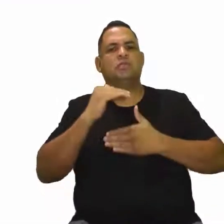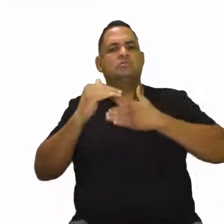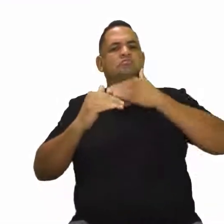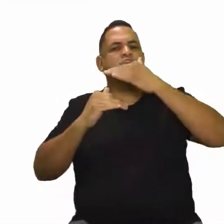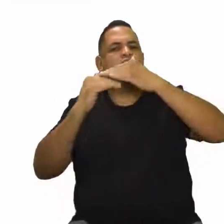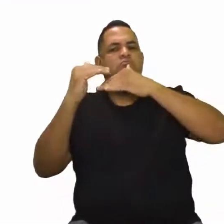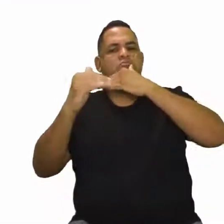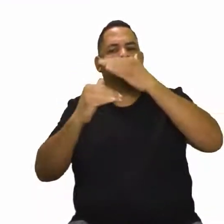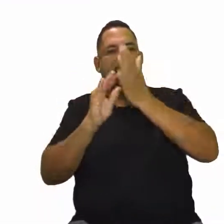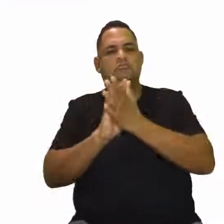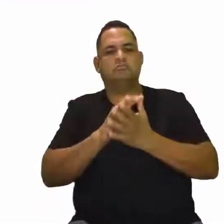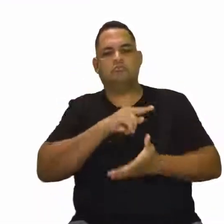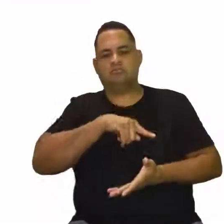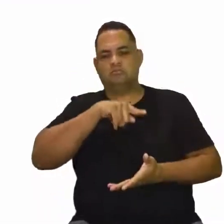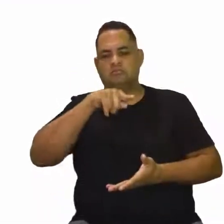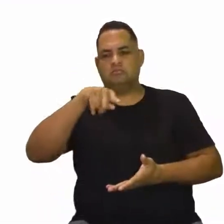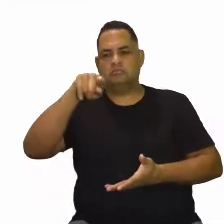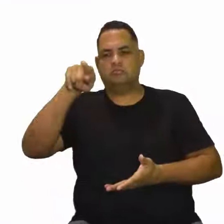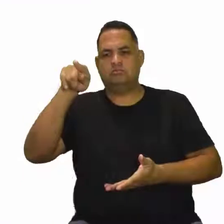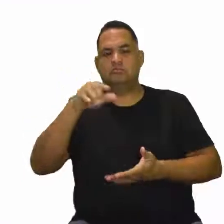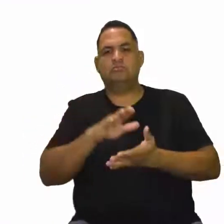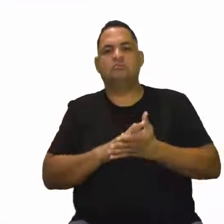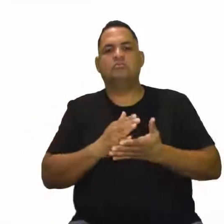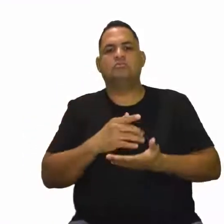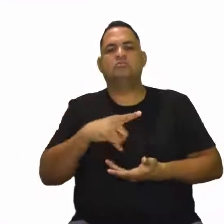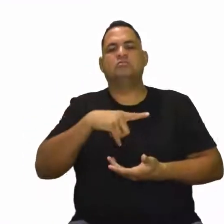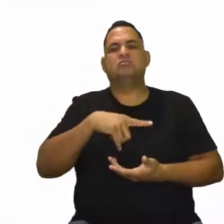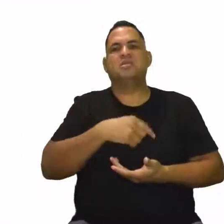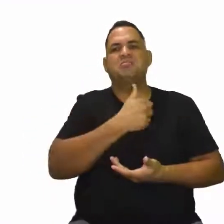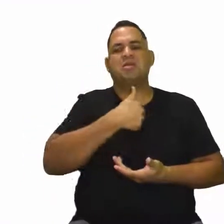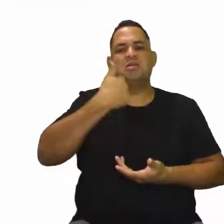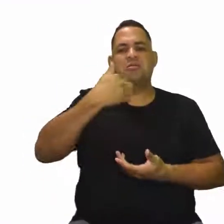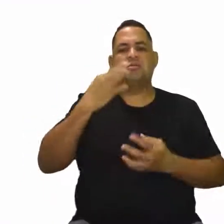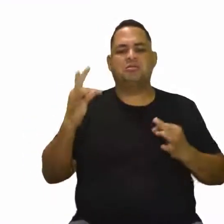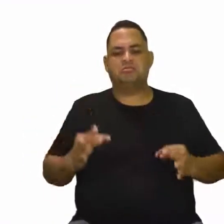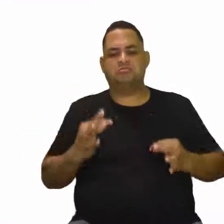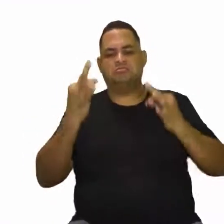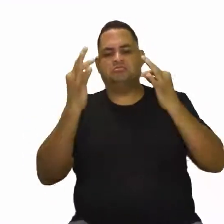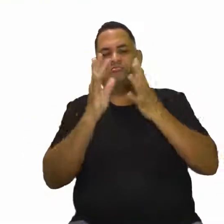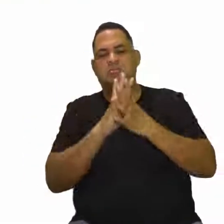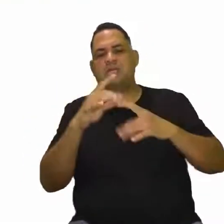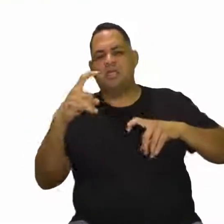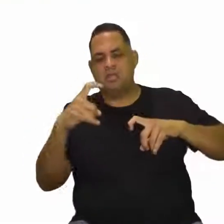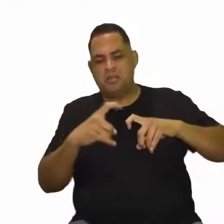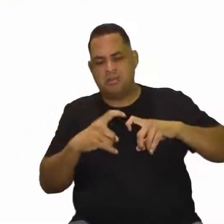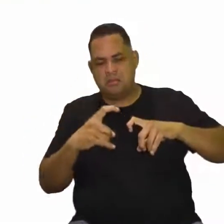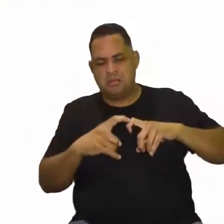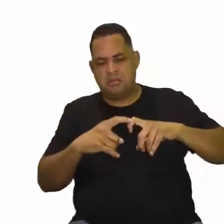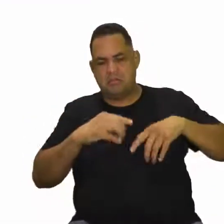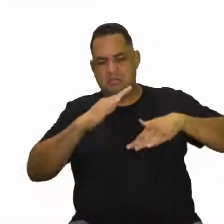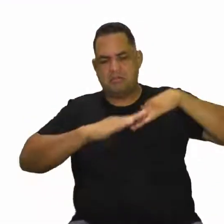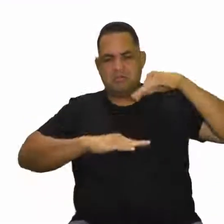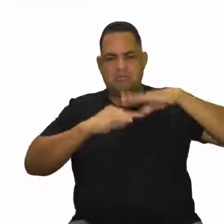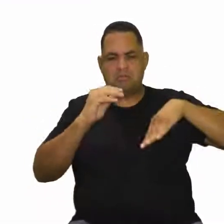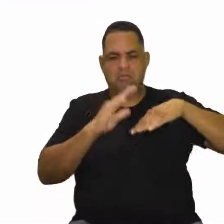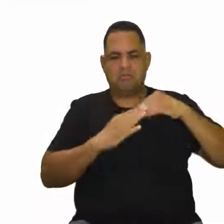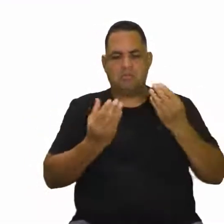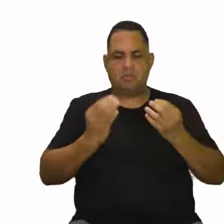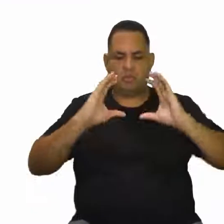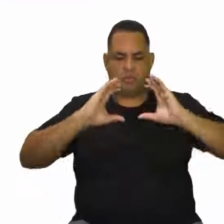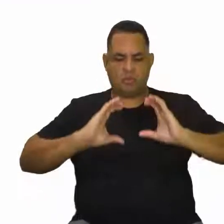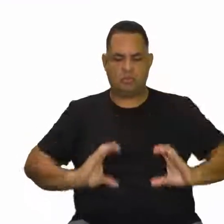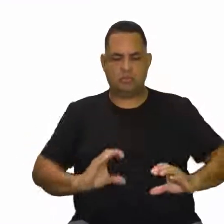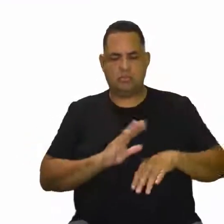né? Será que houve aí melhoras tecnológicas na medicina, no meu comportamento,